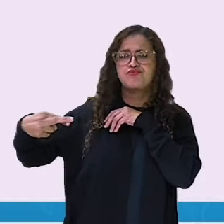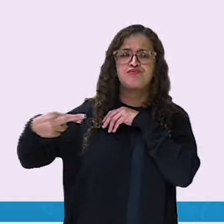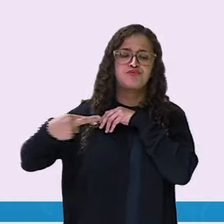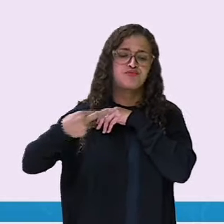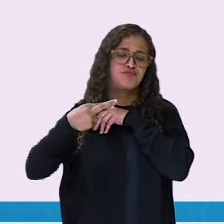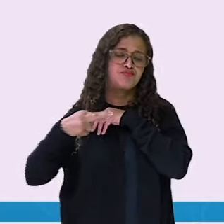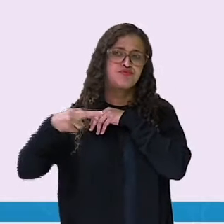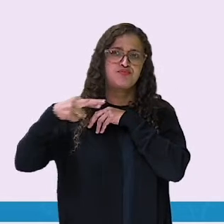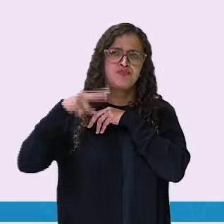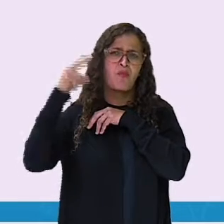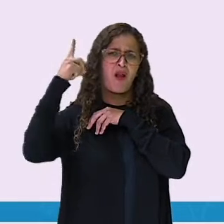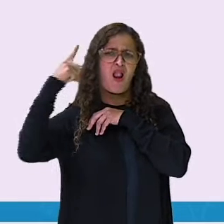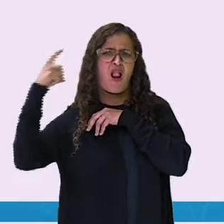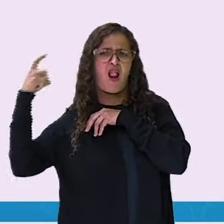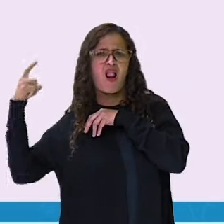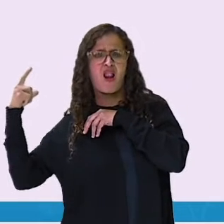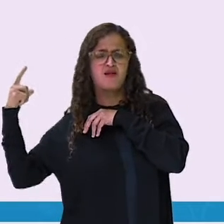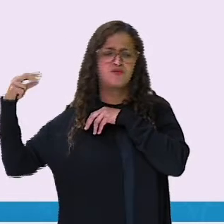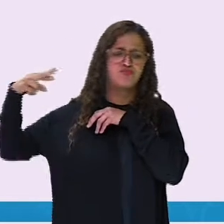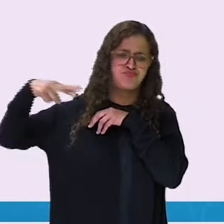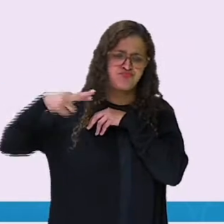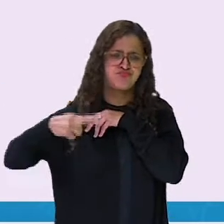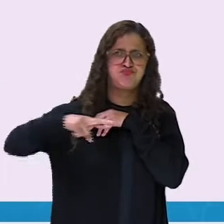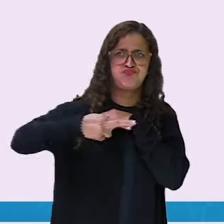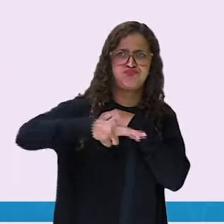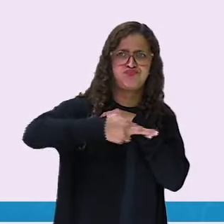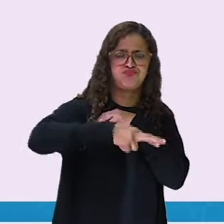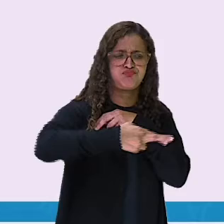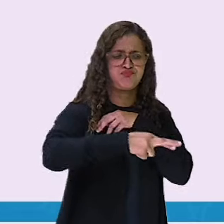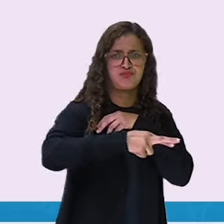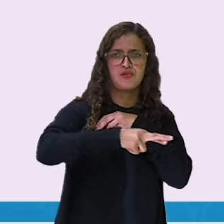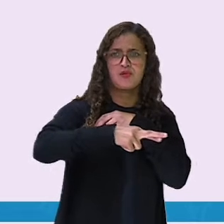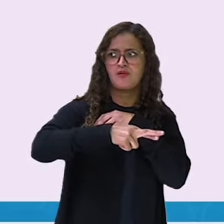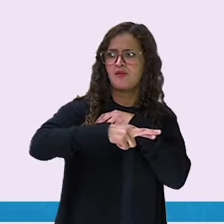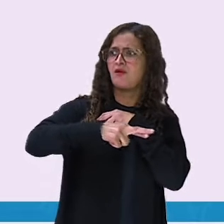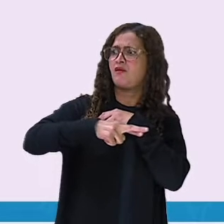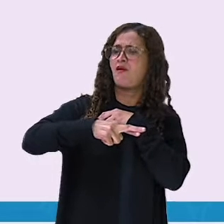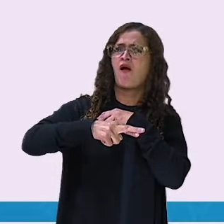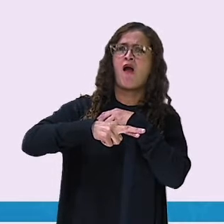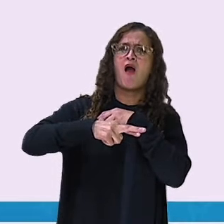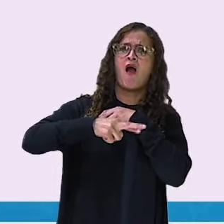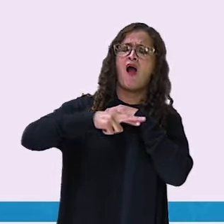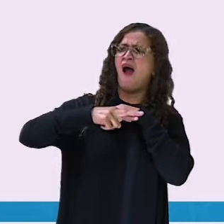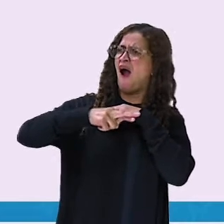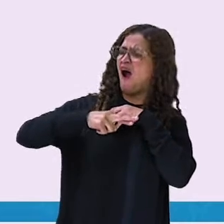descuidado, passou correndo sobre o seu rosto.